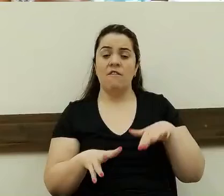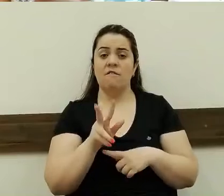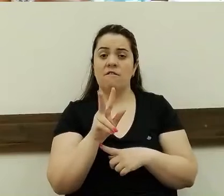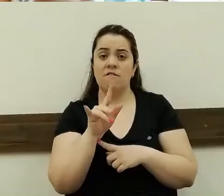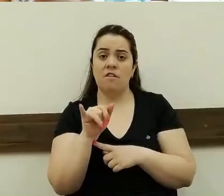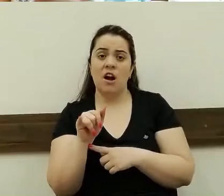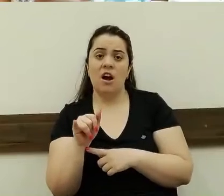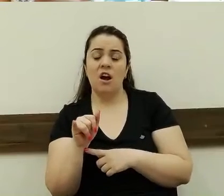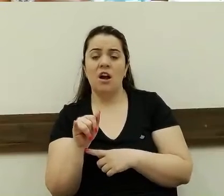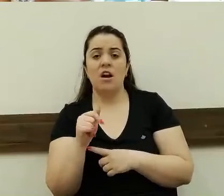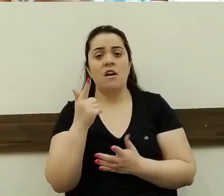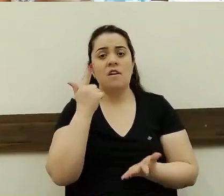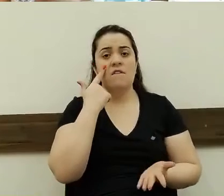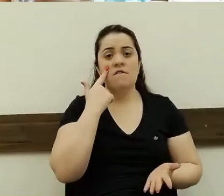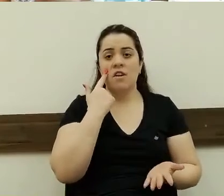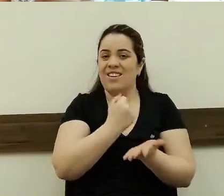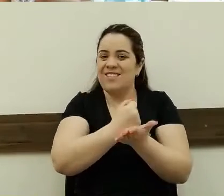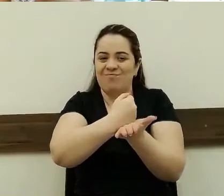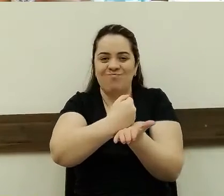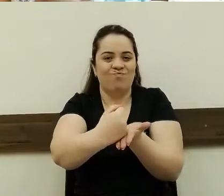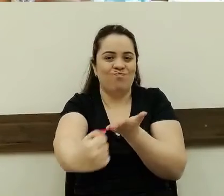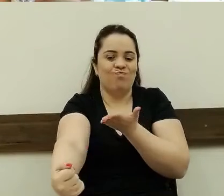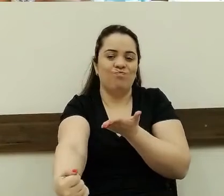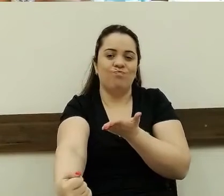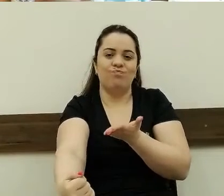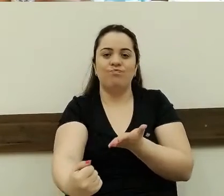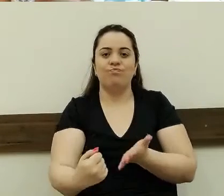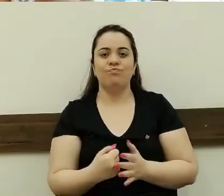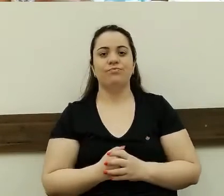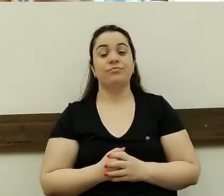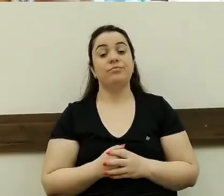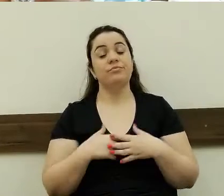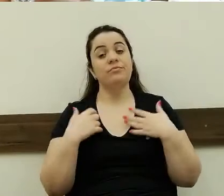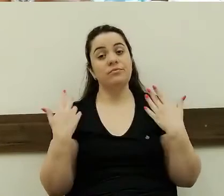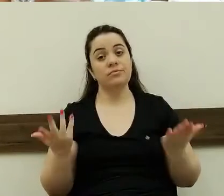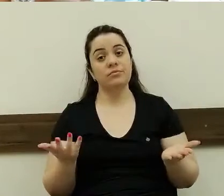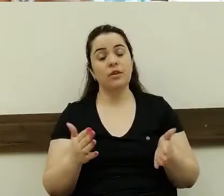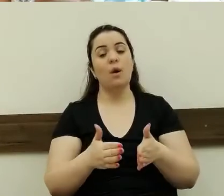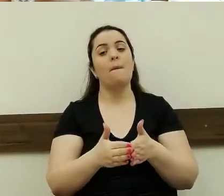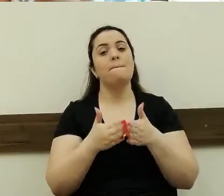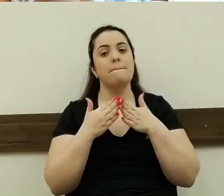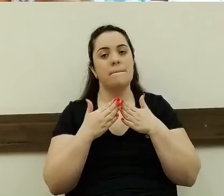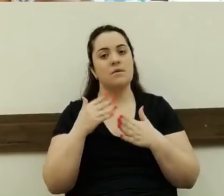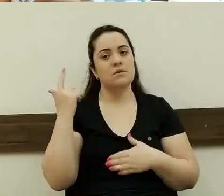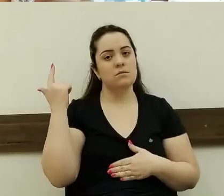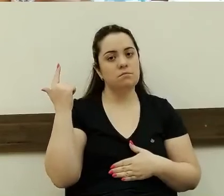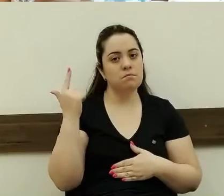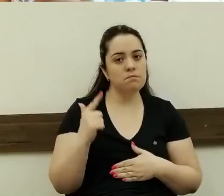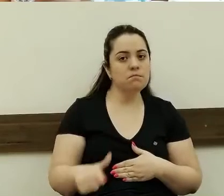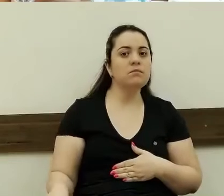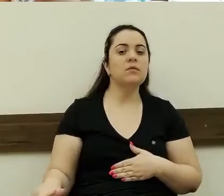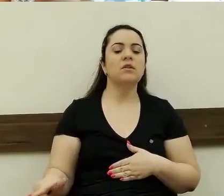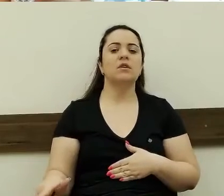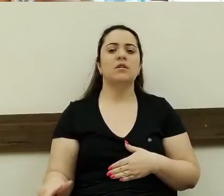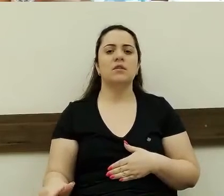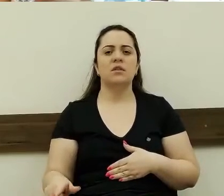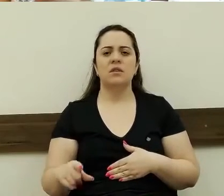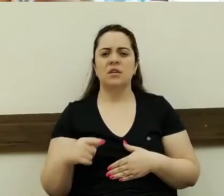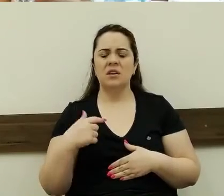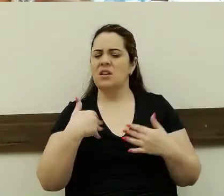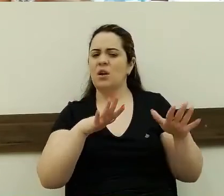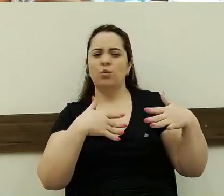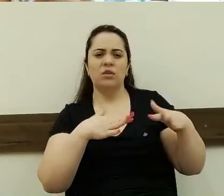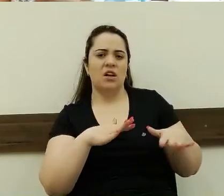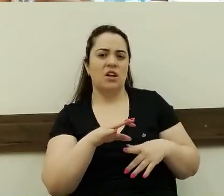que tem algum sintoma, já é tarde demais. Então, eu peço para você, mais uma vez, não deixe de fazer esse